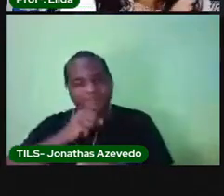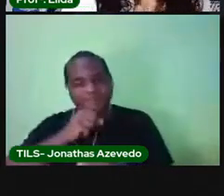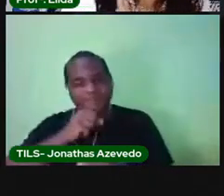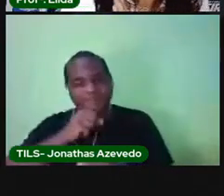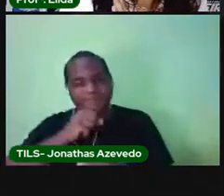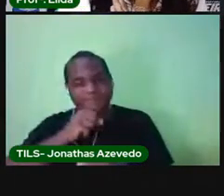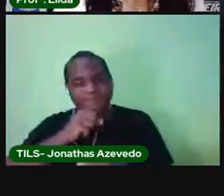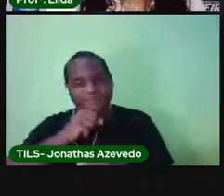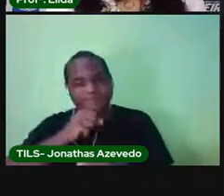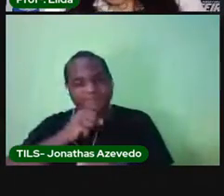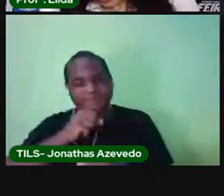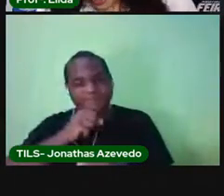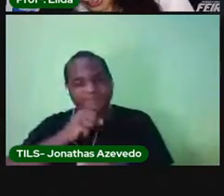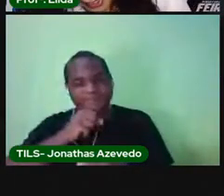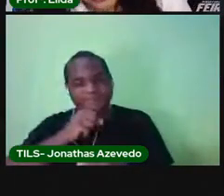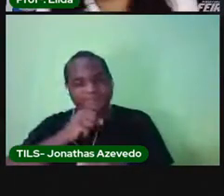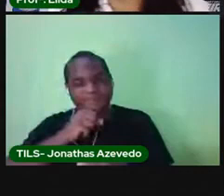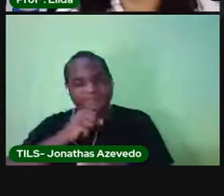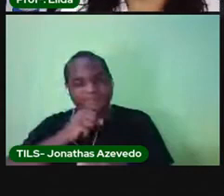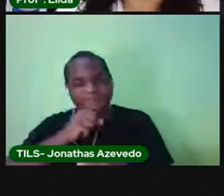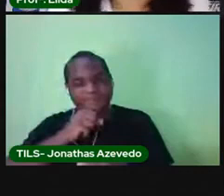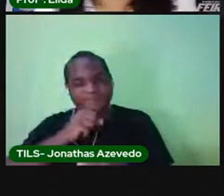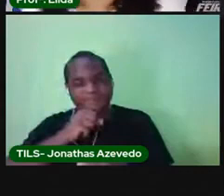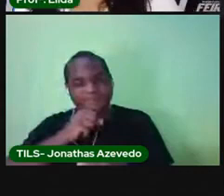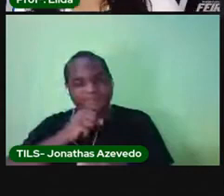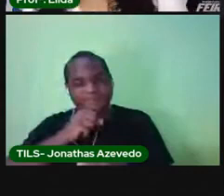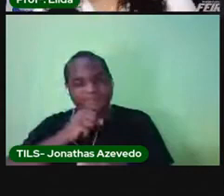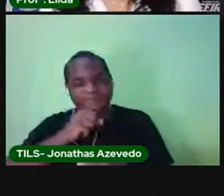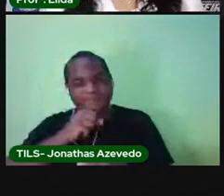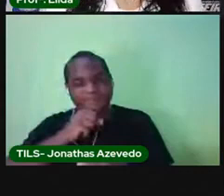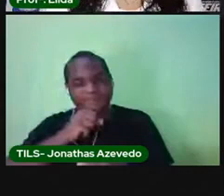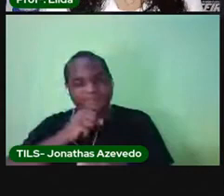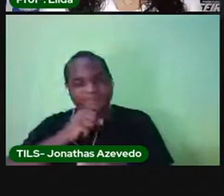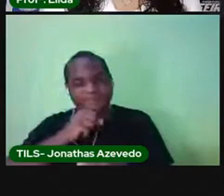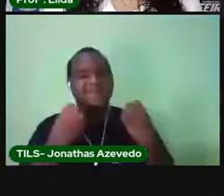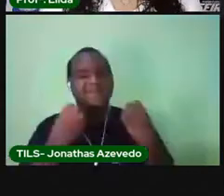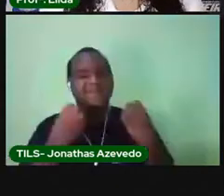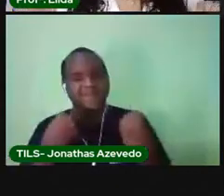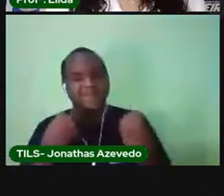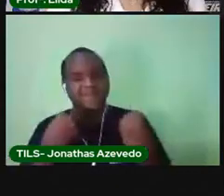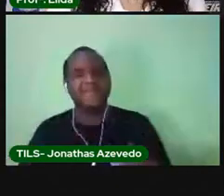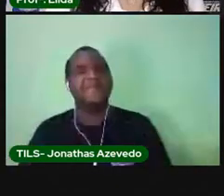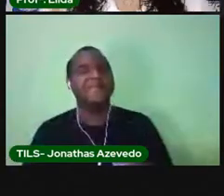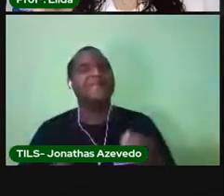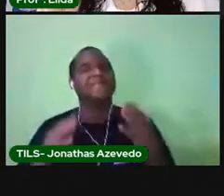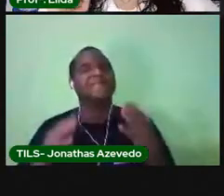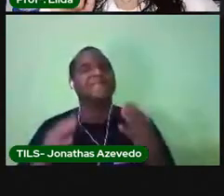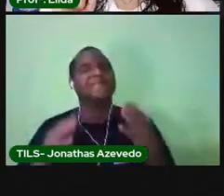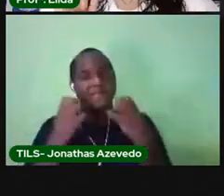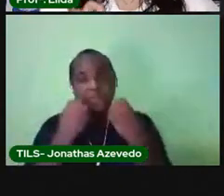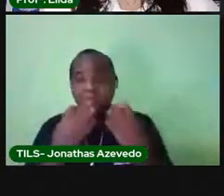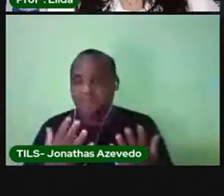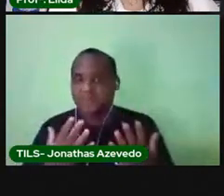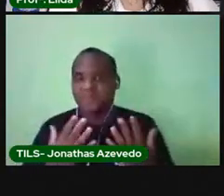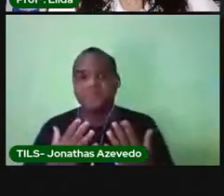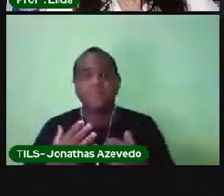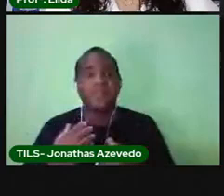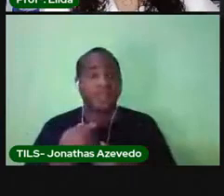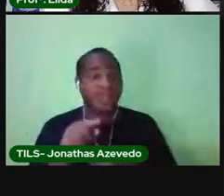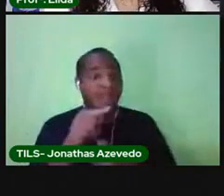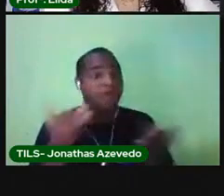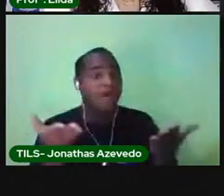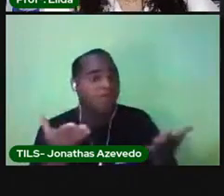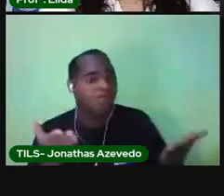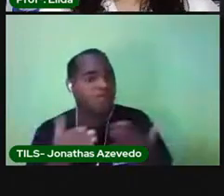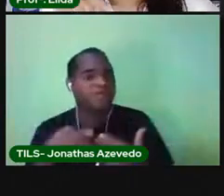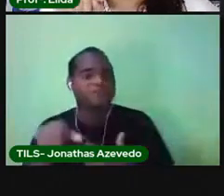a dancinha para comemorar. Muito bem. E agora? Em qual fase